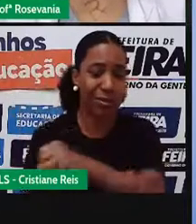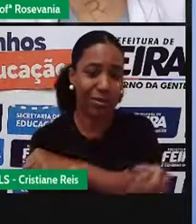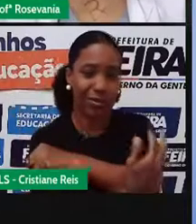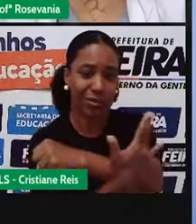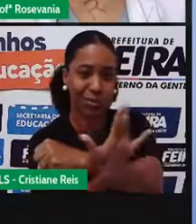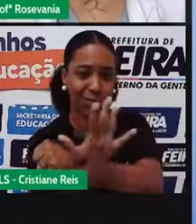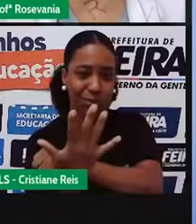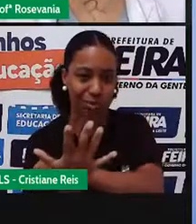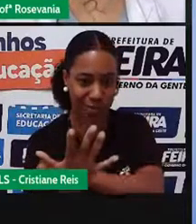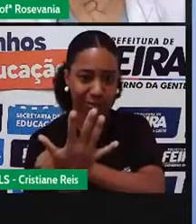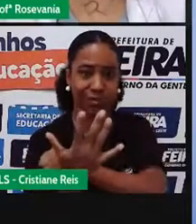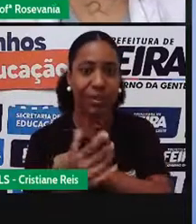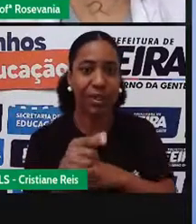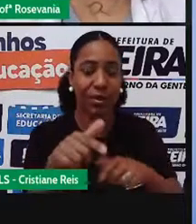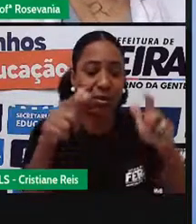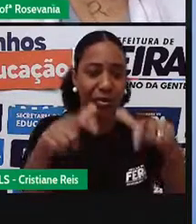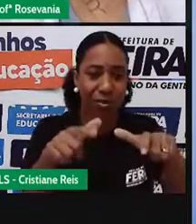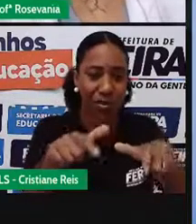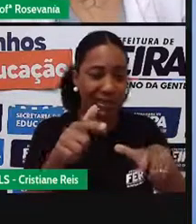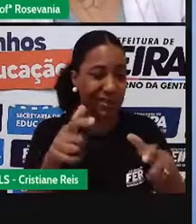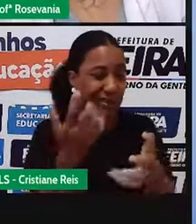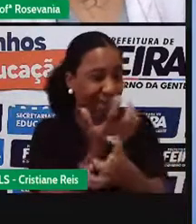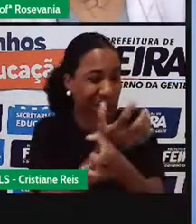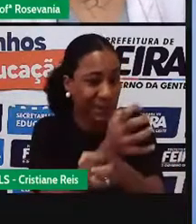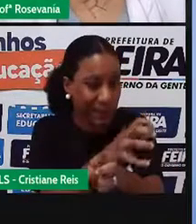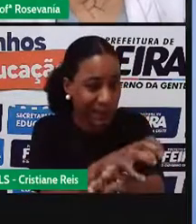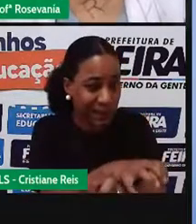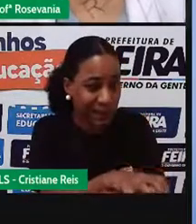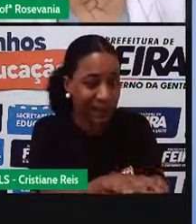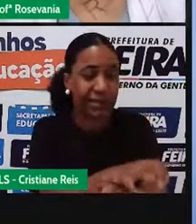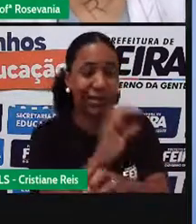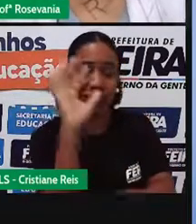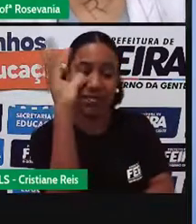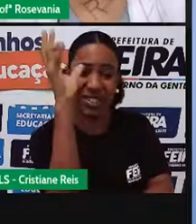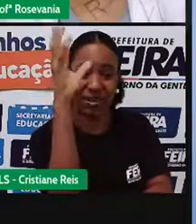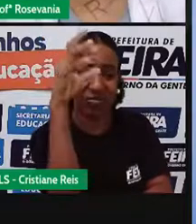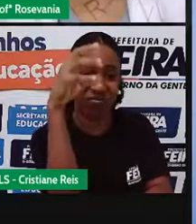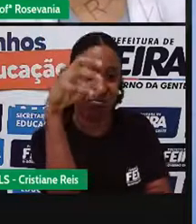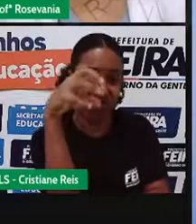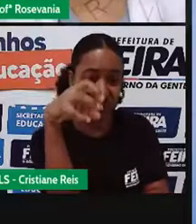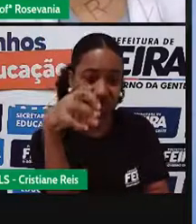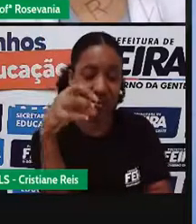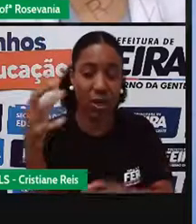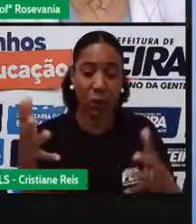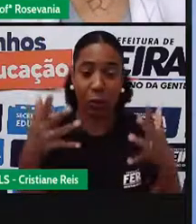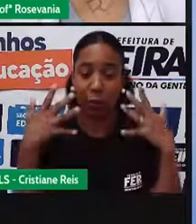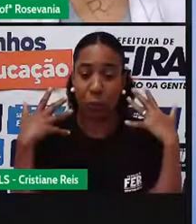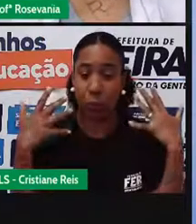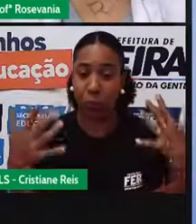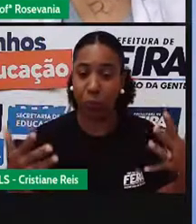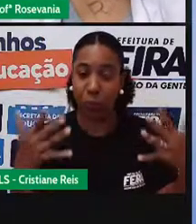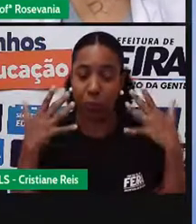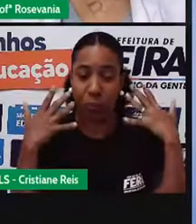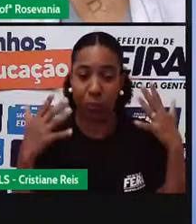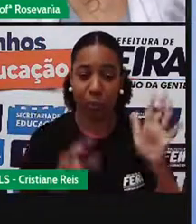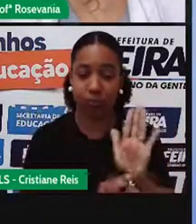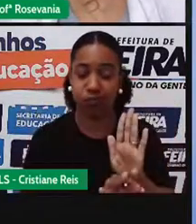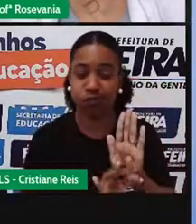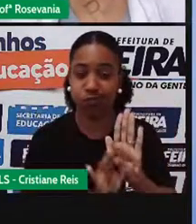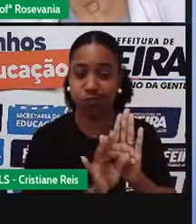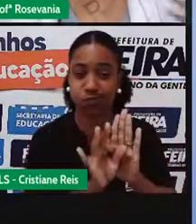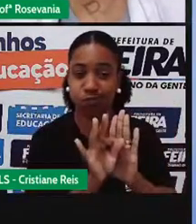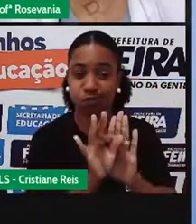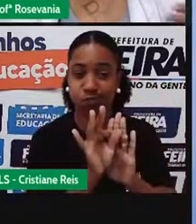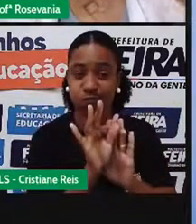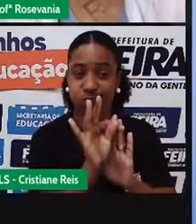vai tornar aqui o ambiente mais quente e também essa temperatura mais elevada não vai favorecer a